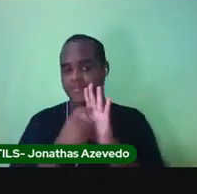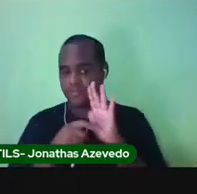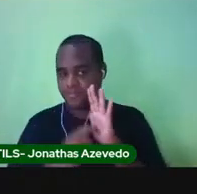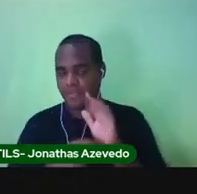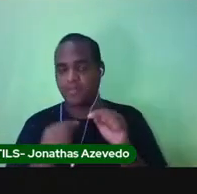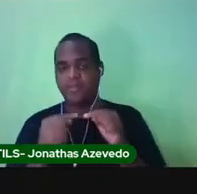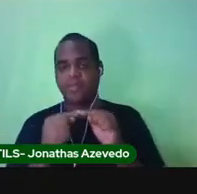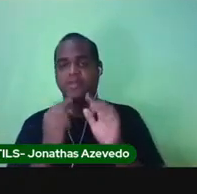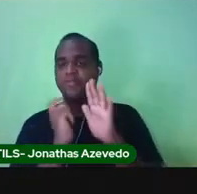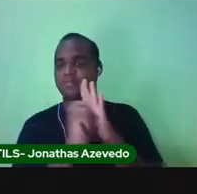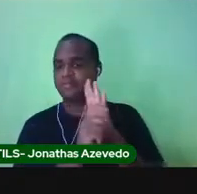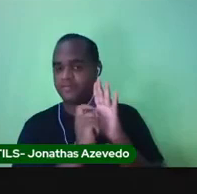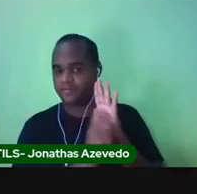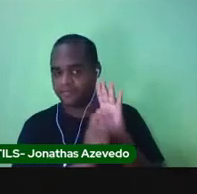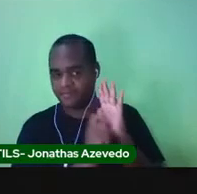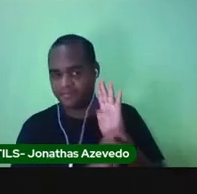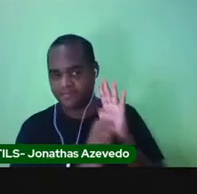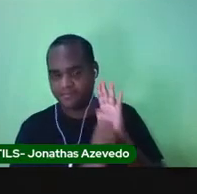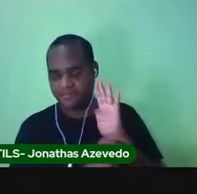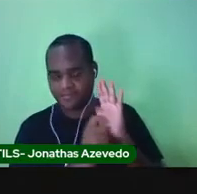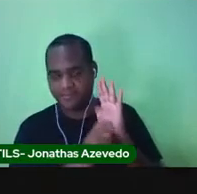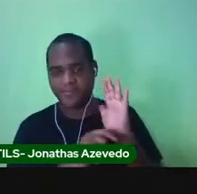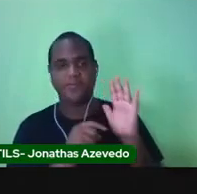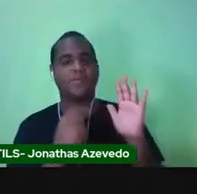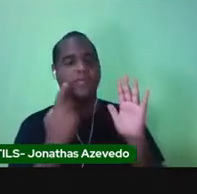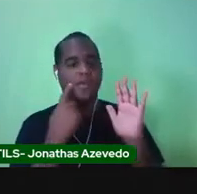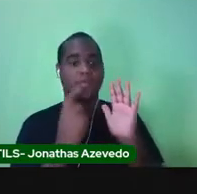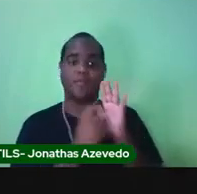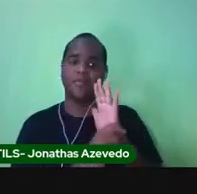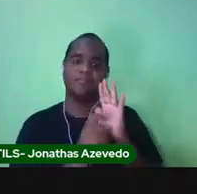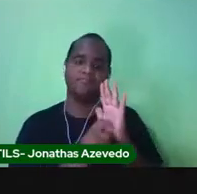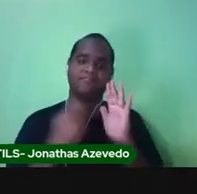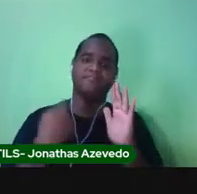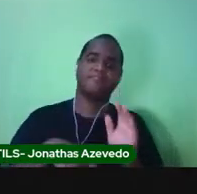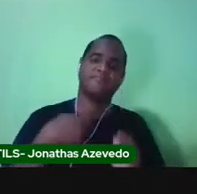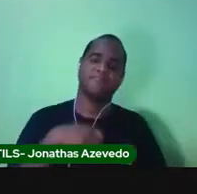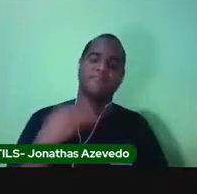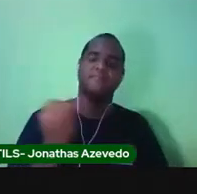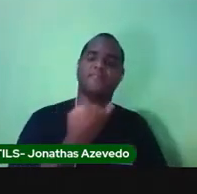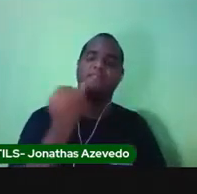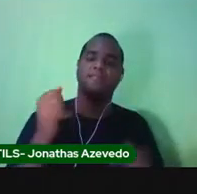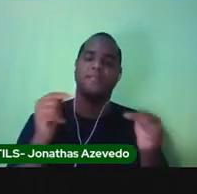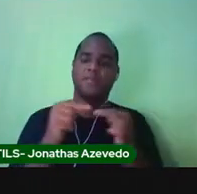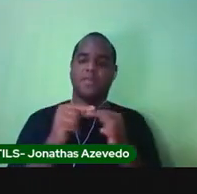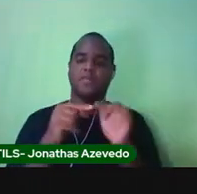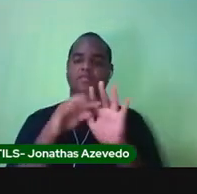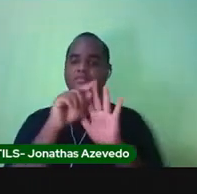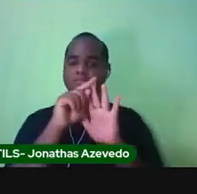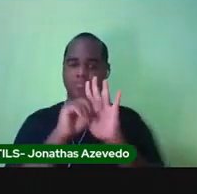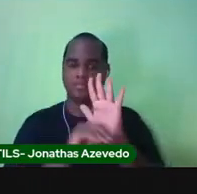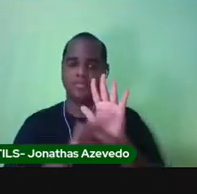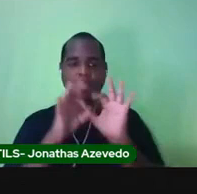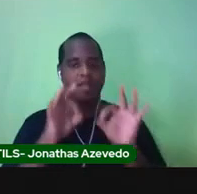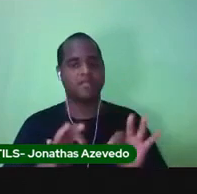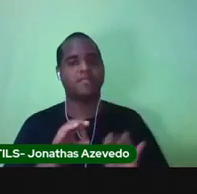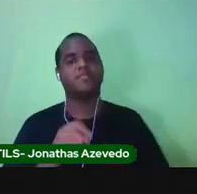lista um embaixo do outro mais seguindo a ordem alfabética.